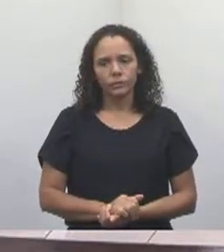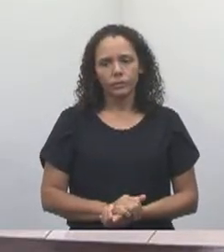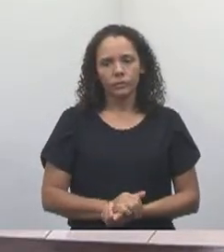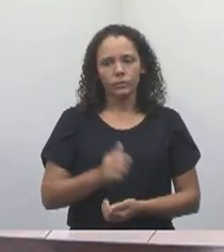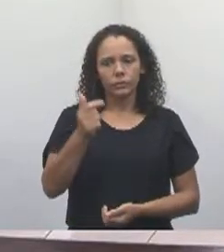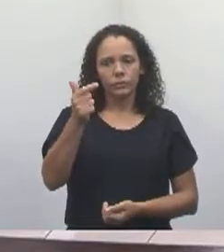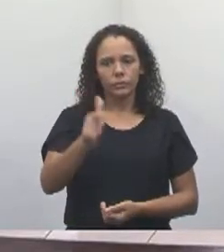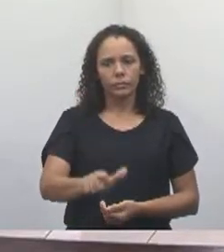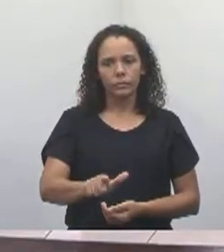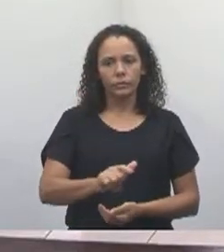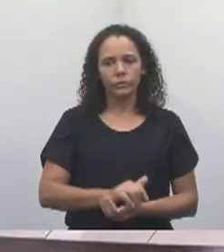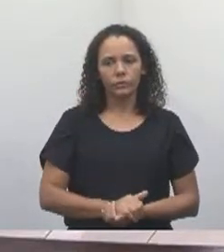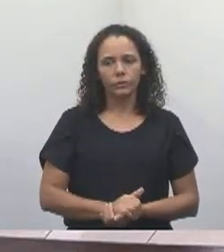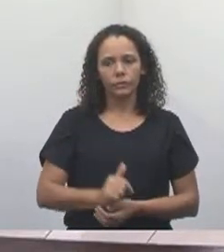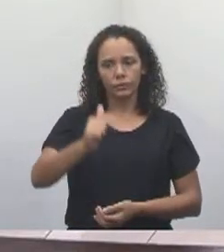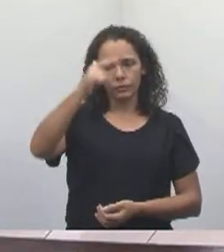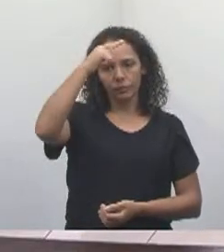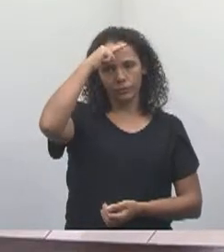Próximo, Luiz Flávio.